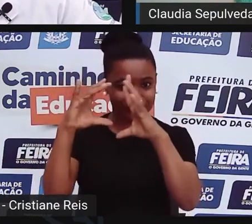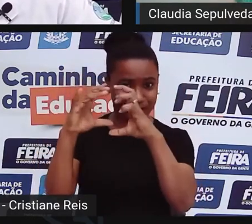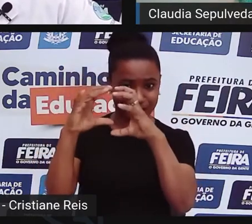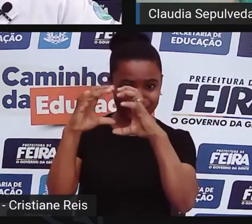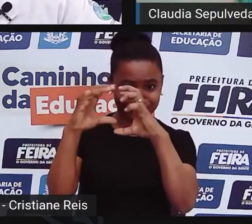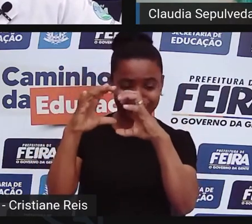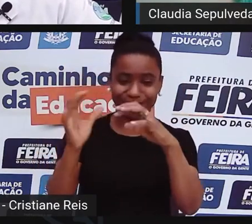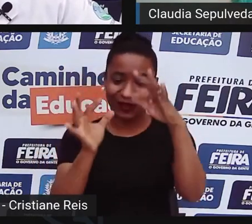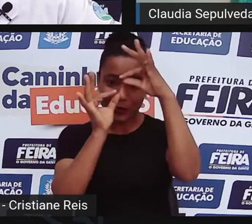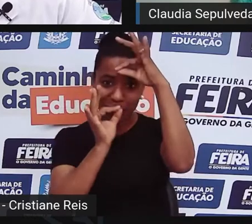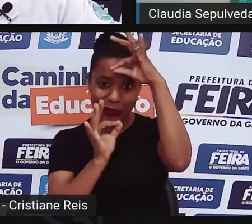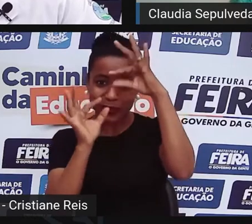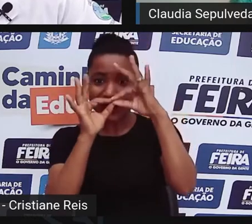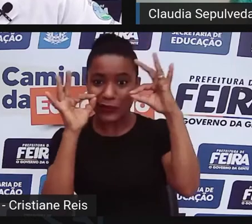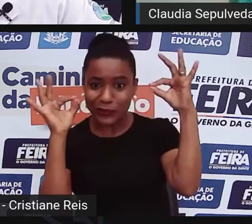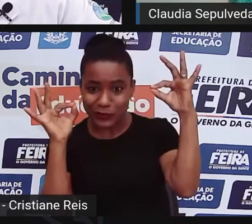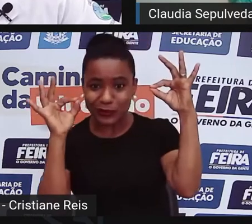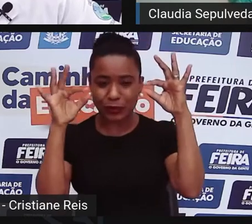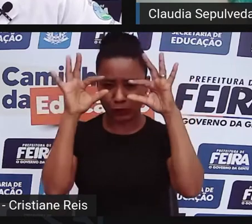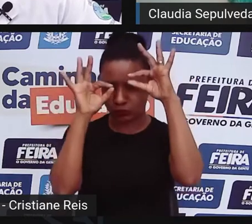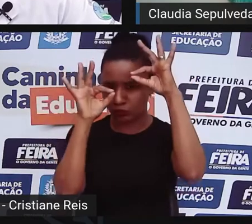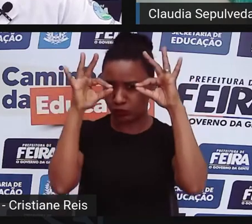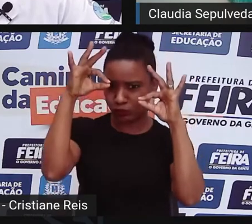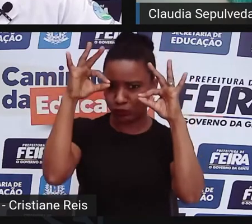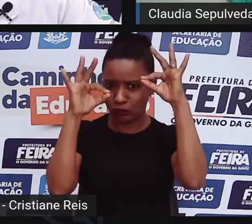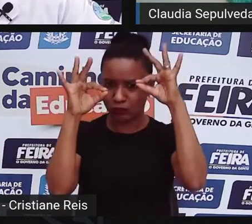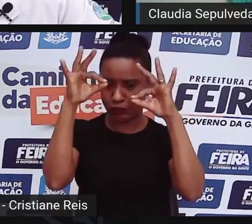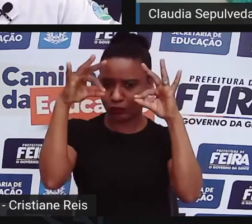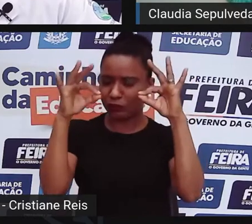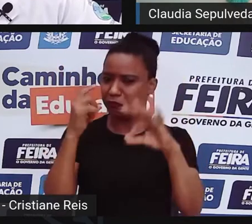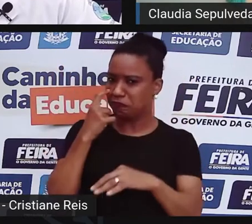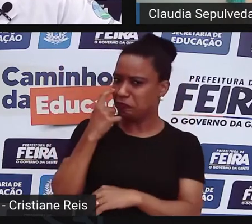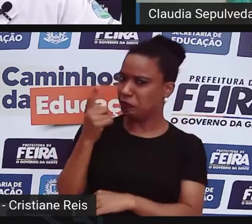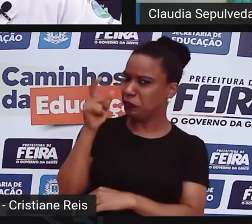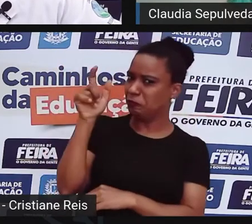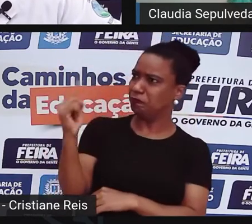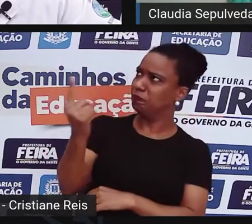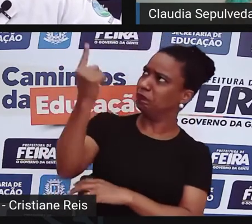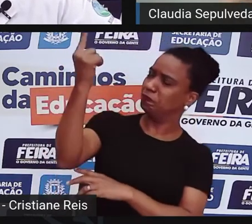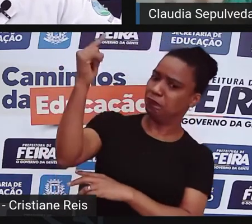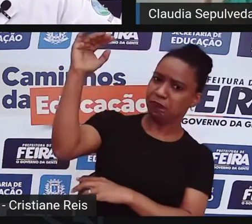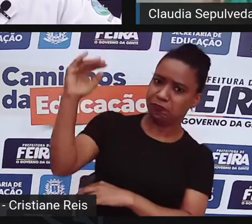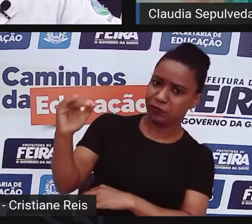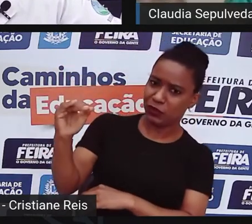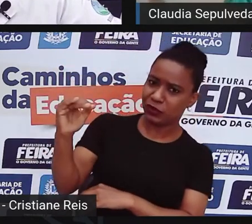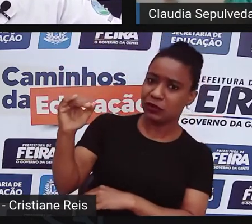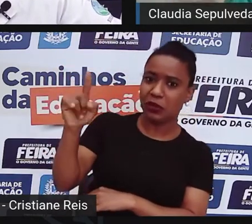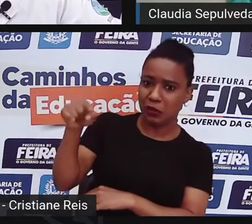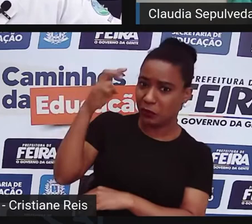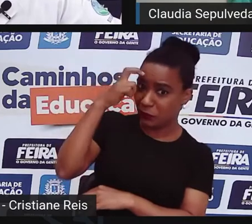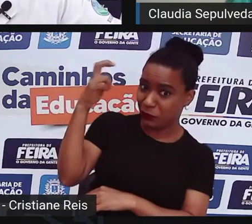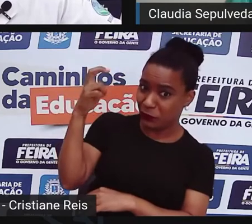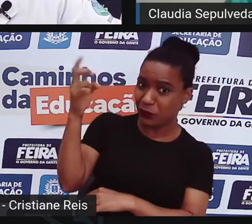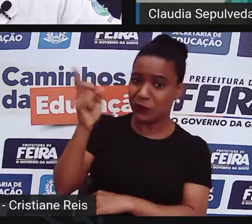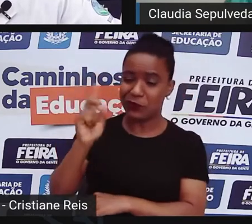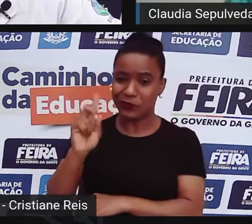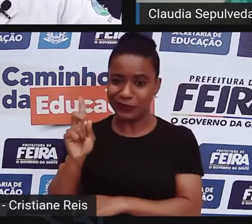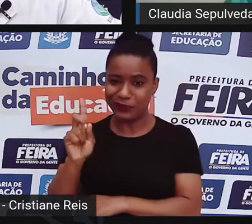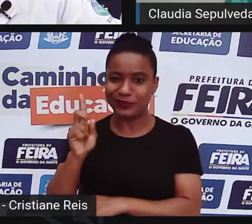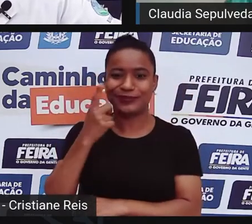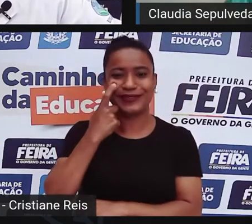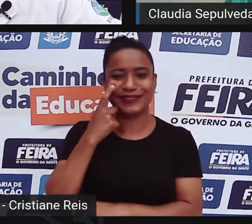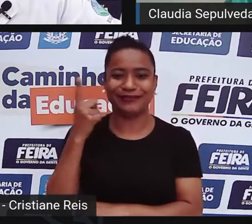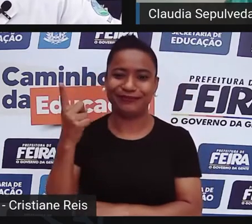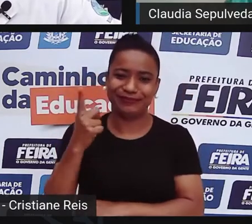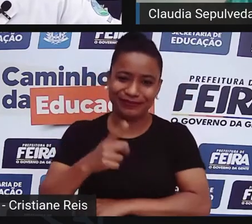de caixa craniana, a craniologia, e com base nisso se criava aí, você diz o que é científico, por exemplo, muitas vezes a gente chama